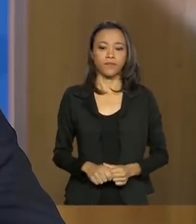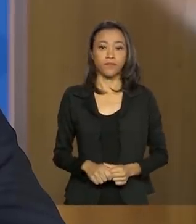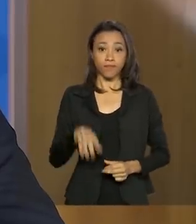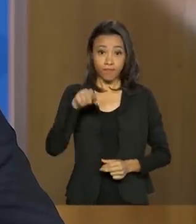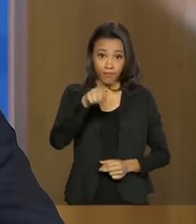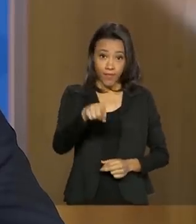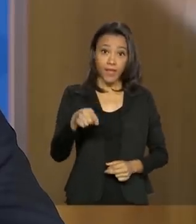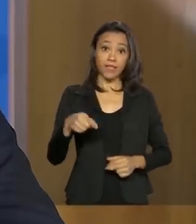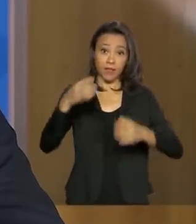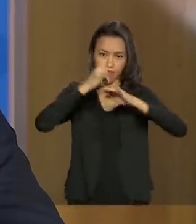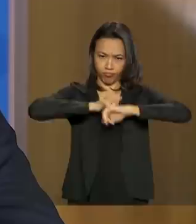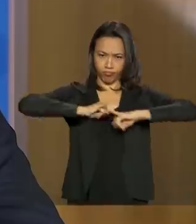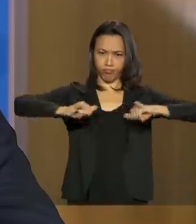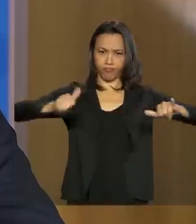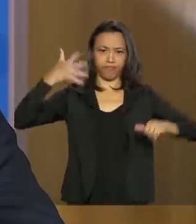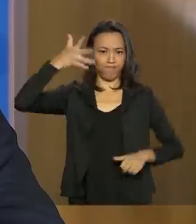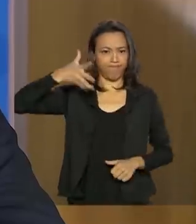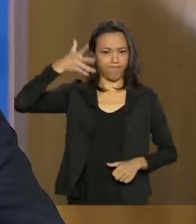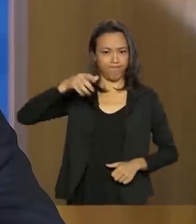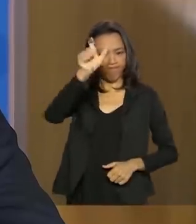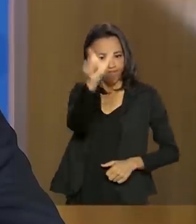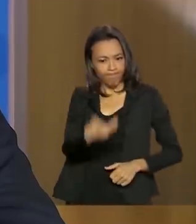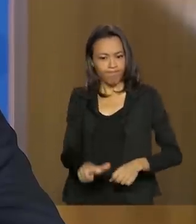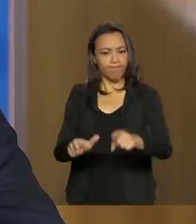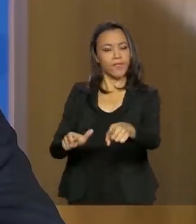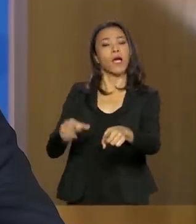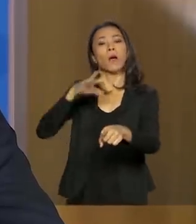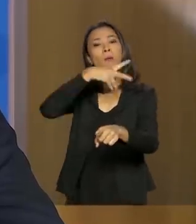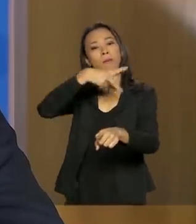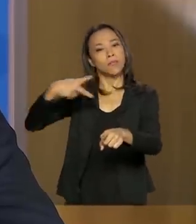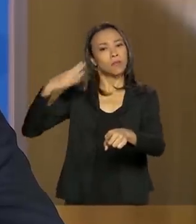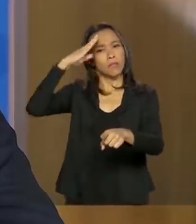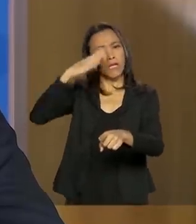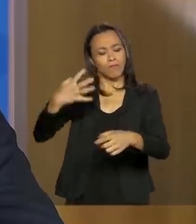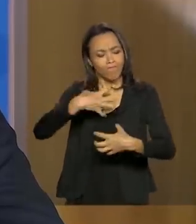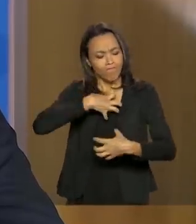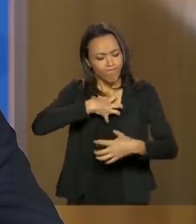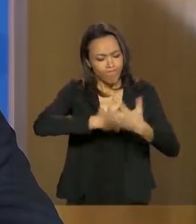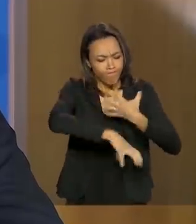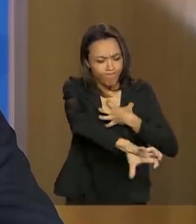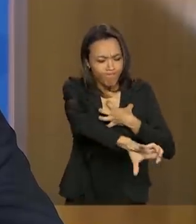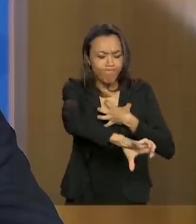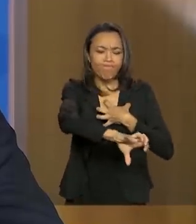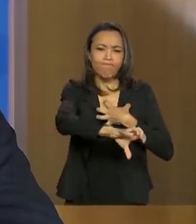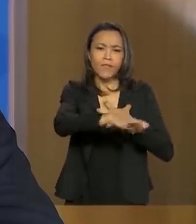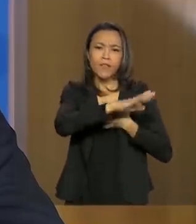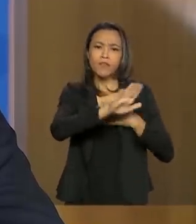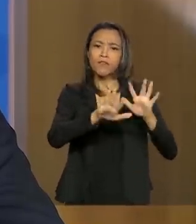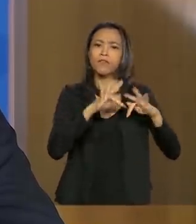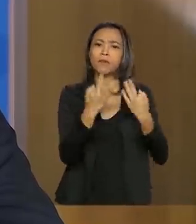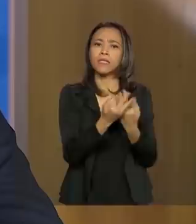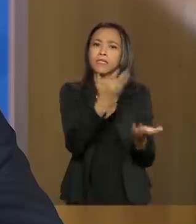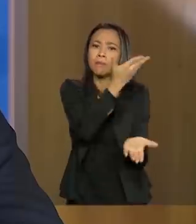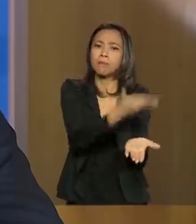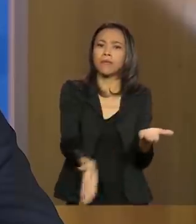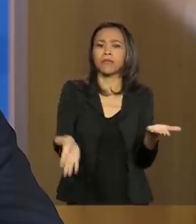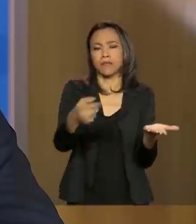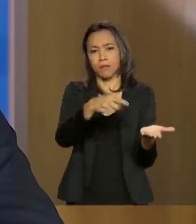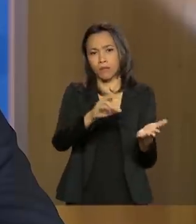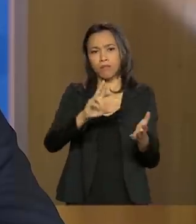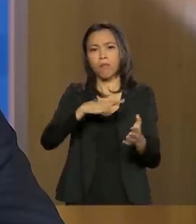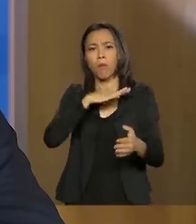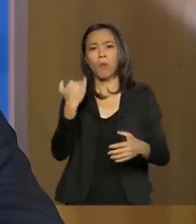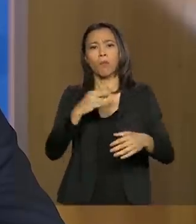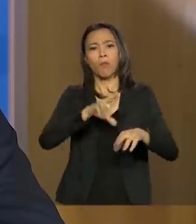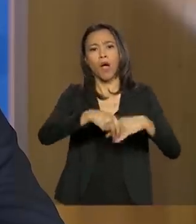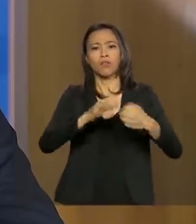mensagem à população, o presidente se solidarizou com as famílias que perderam parentes para o novo coronavírus e voltou a falar de uma